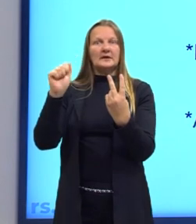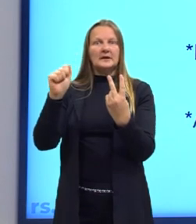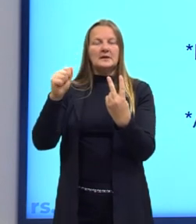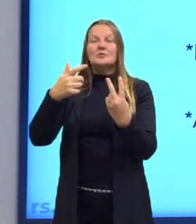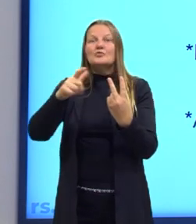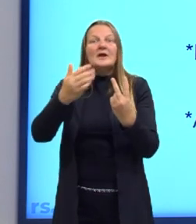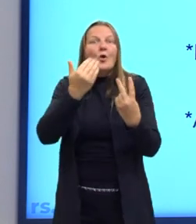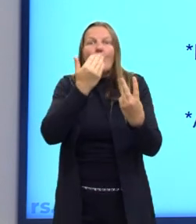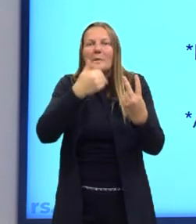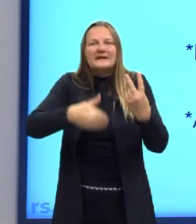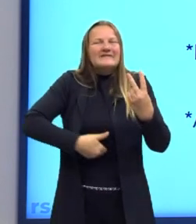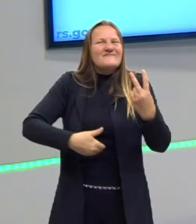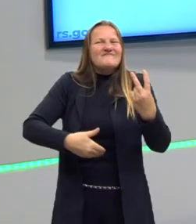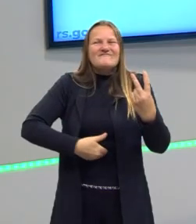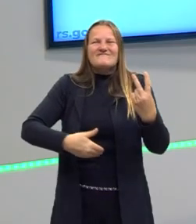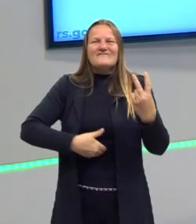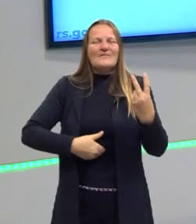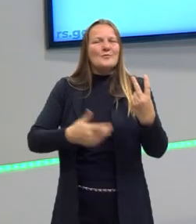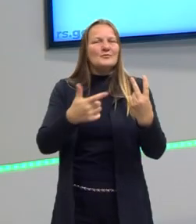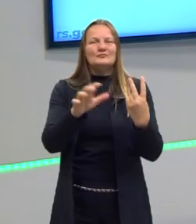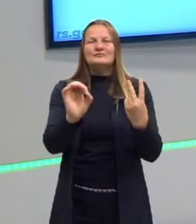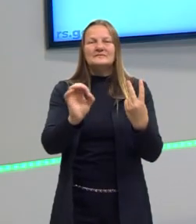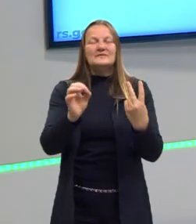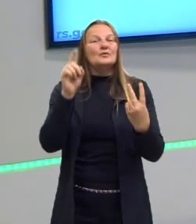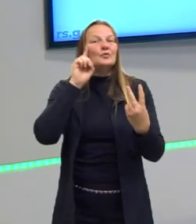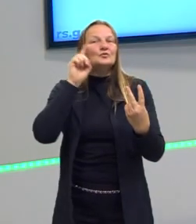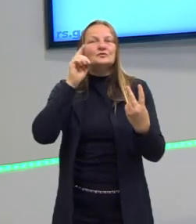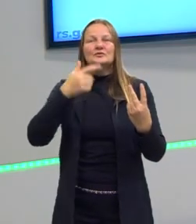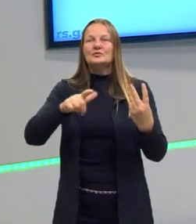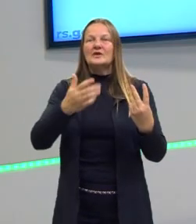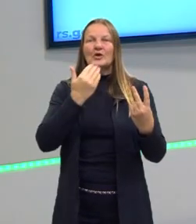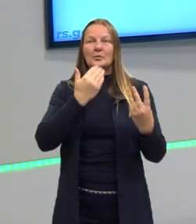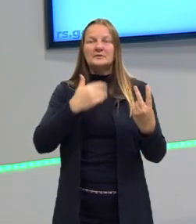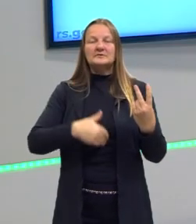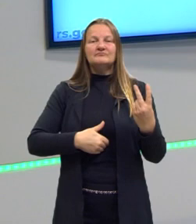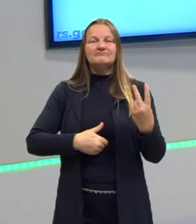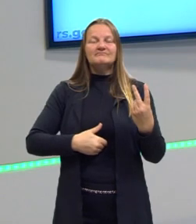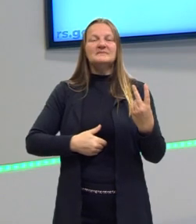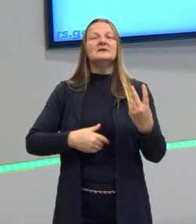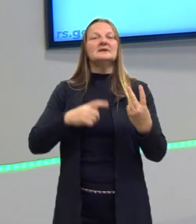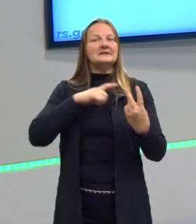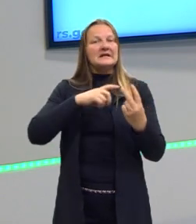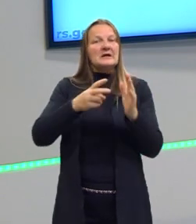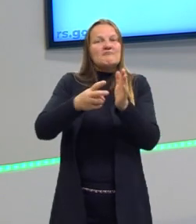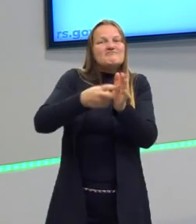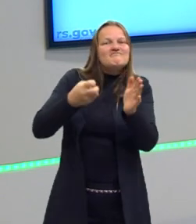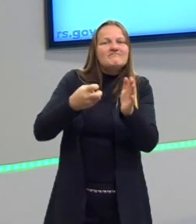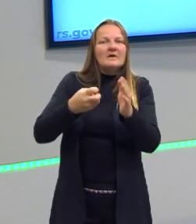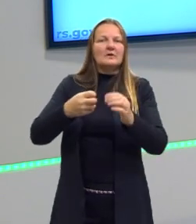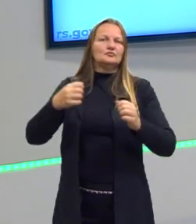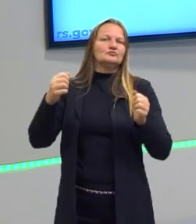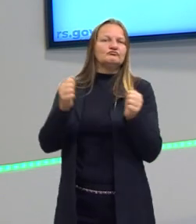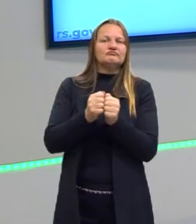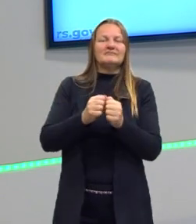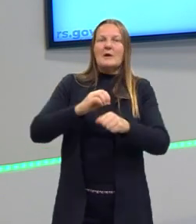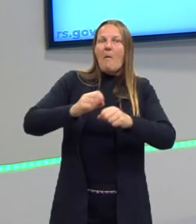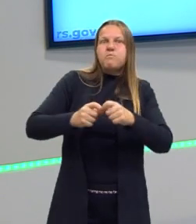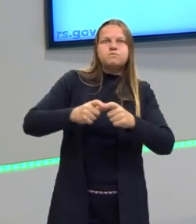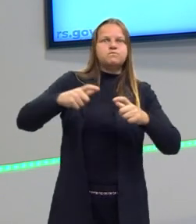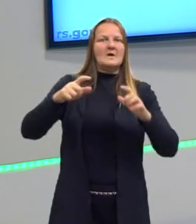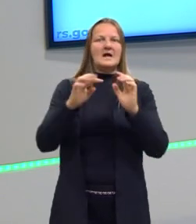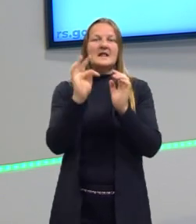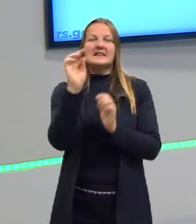desigualdade, que todo esse processo que nós estamos entrando aqui vai gerar uma criminalidade, que vai aumentar a criminalidade.